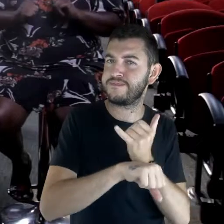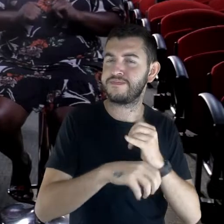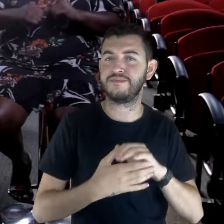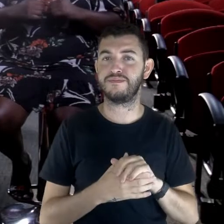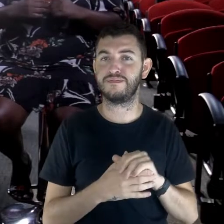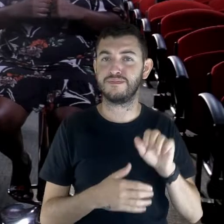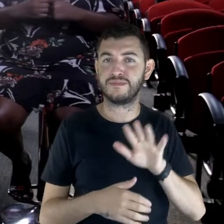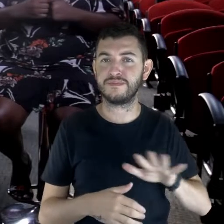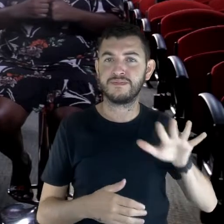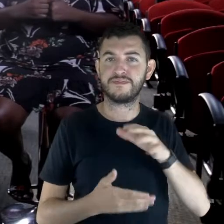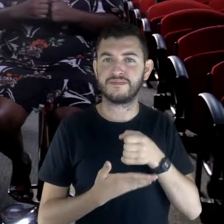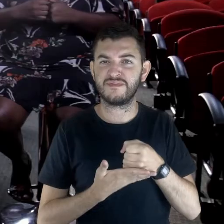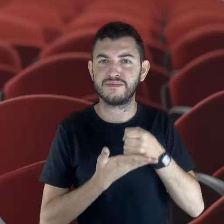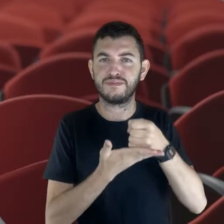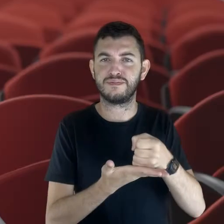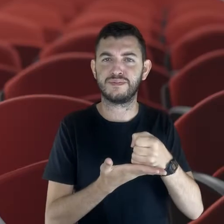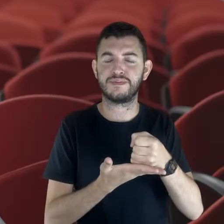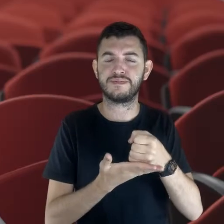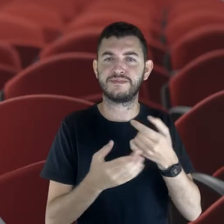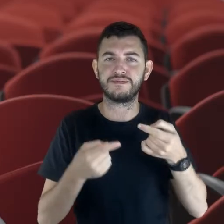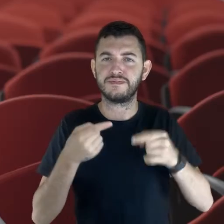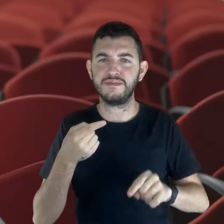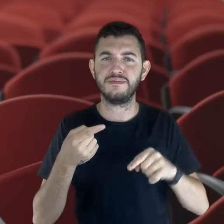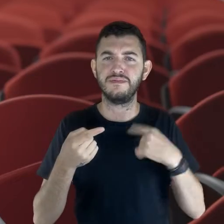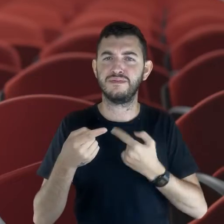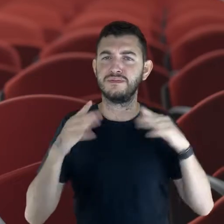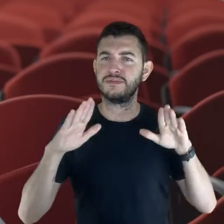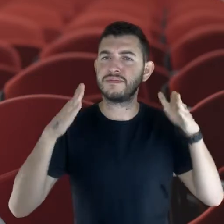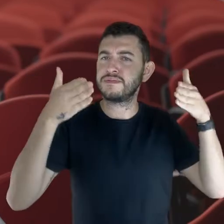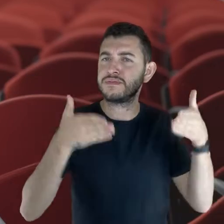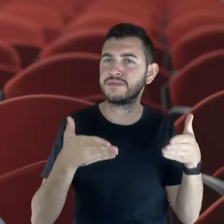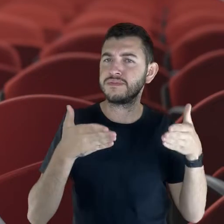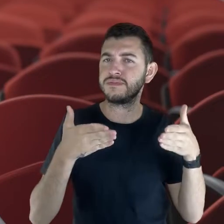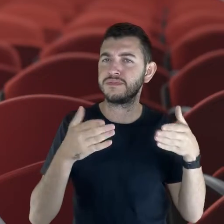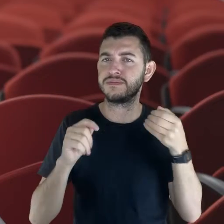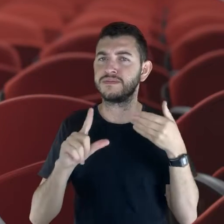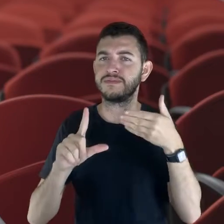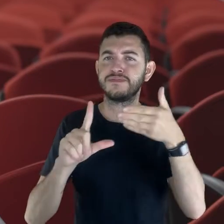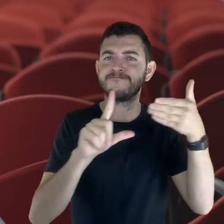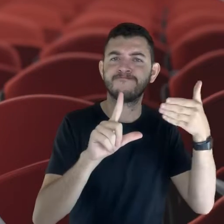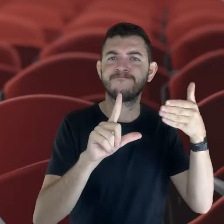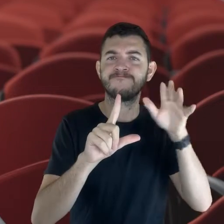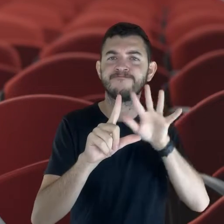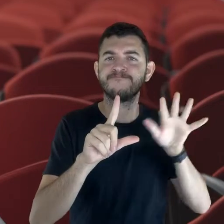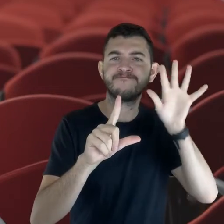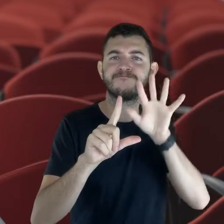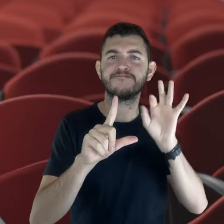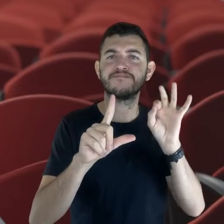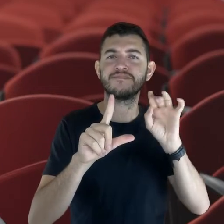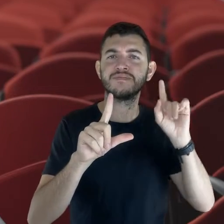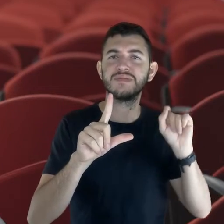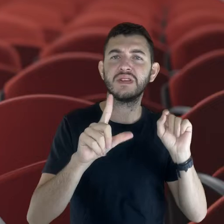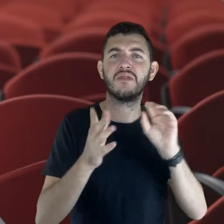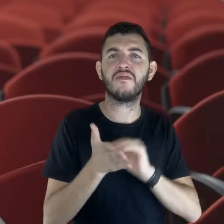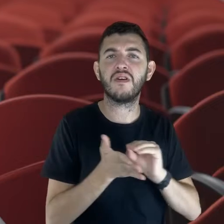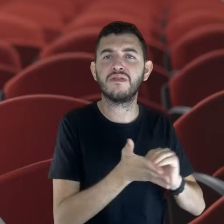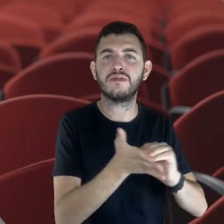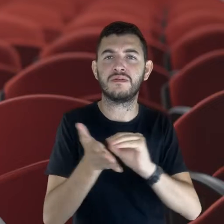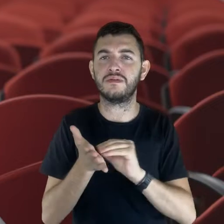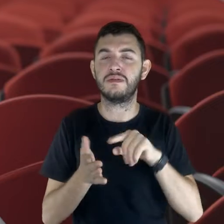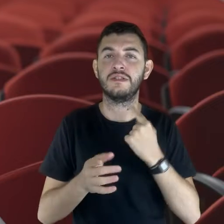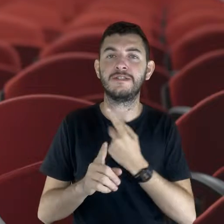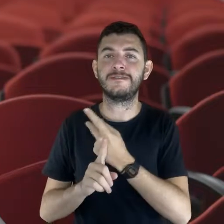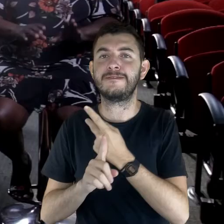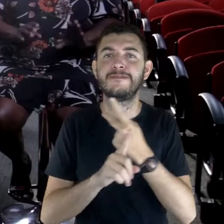O que o mercado tinha para oferecer não era viável para a gente, porque nós tínhamos algumas especificidades que não tinha nenhuma plataforma, a gente procurou.